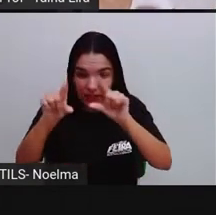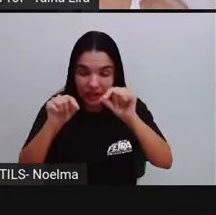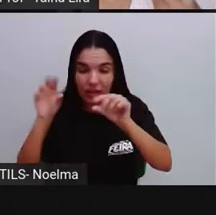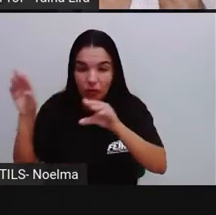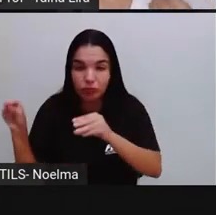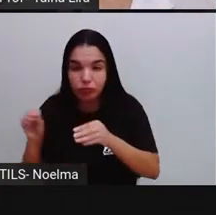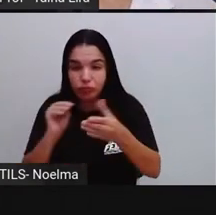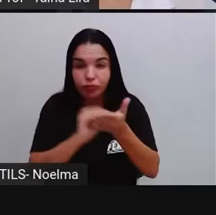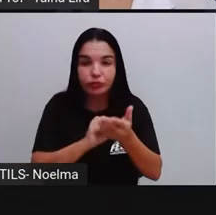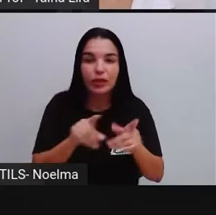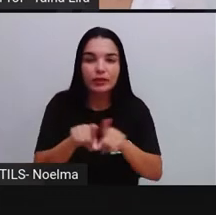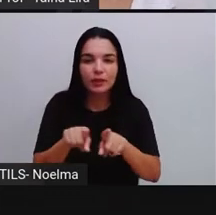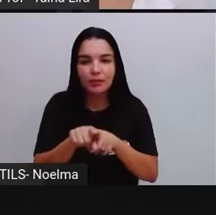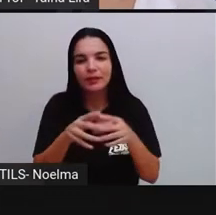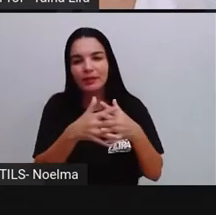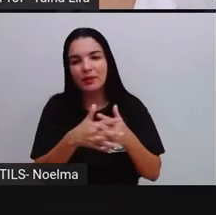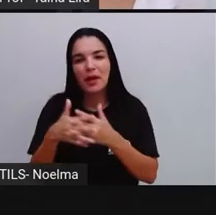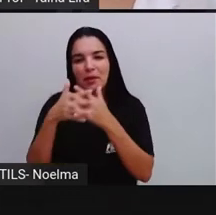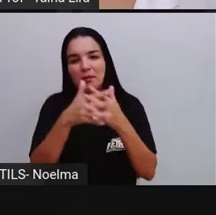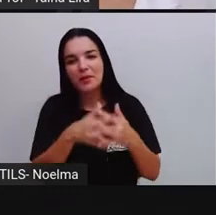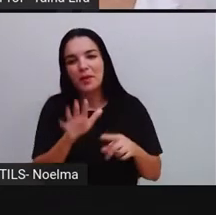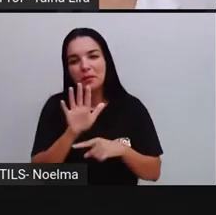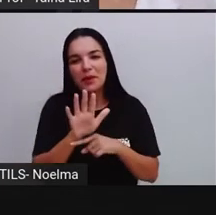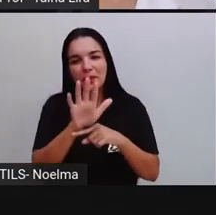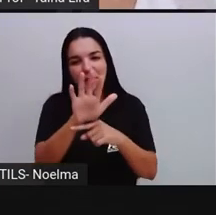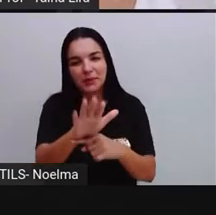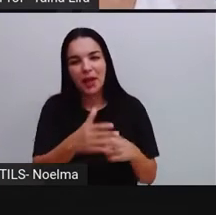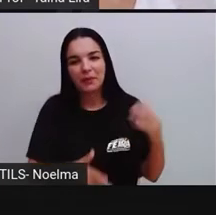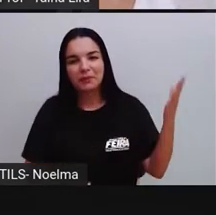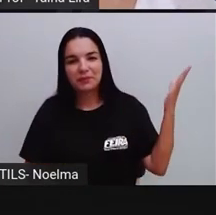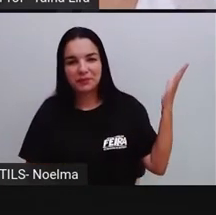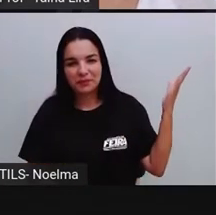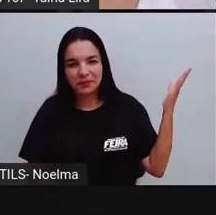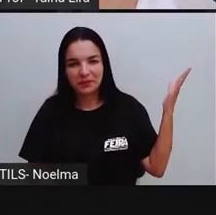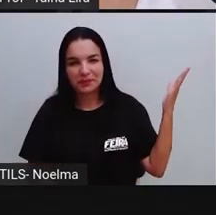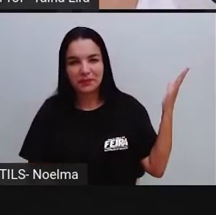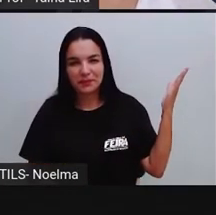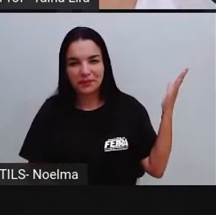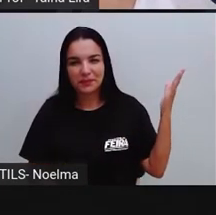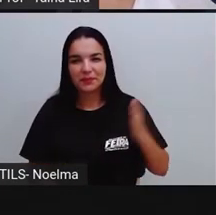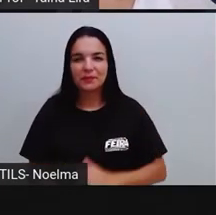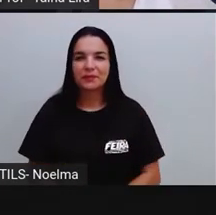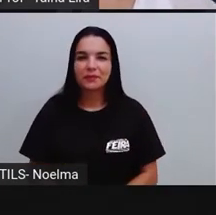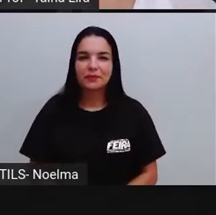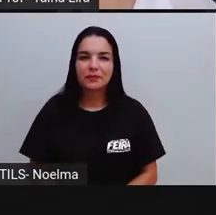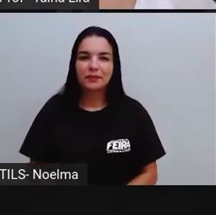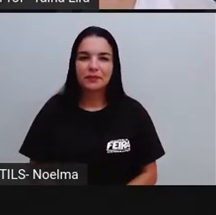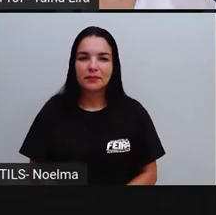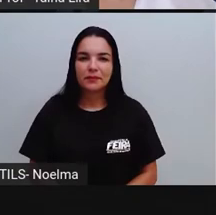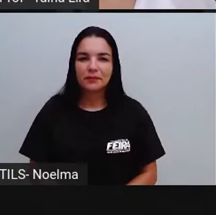inclusive, um caminhão baú para ajudar aí a coleta seletiva a acontecer, tá bom?